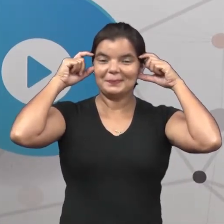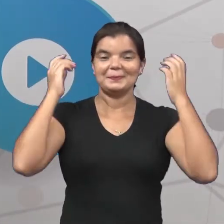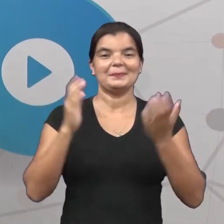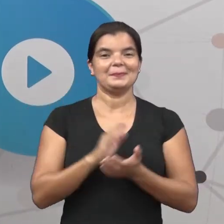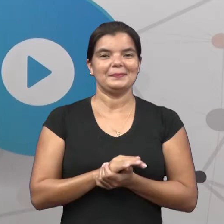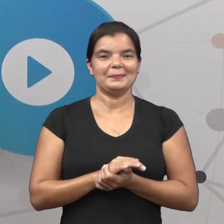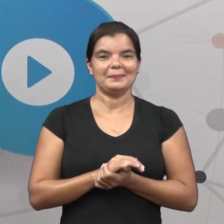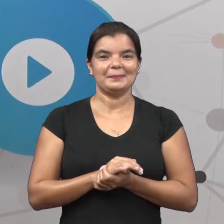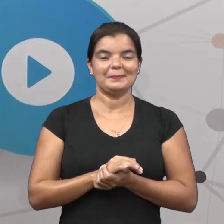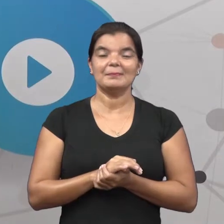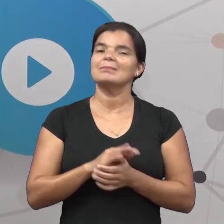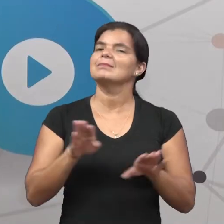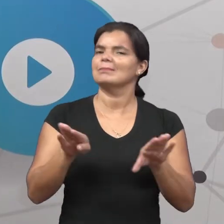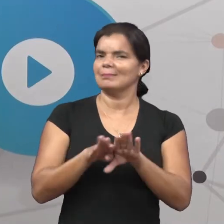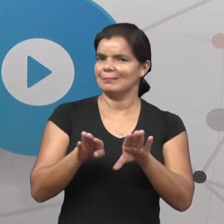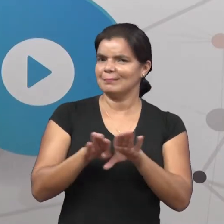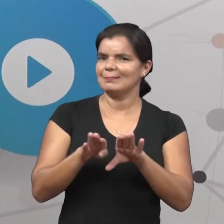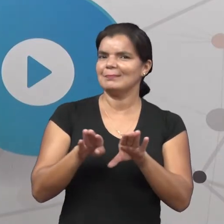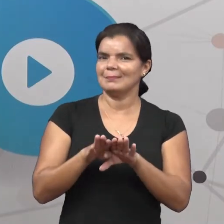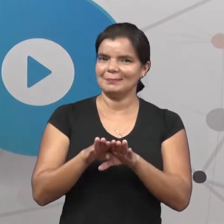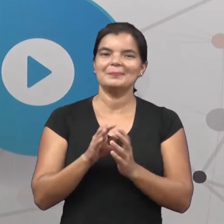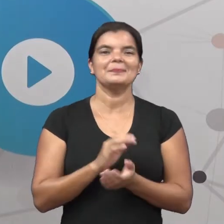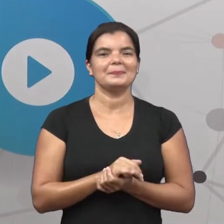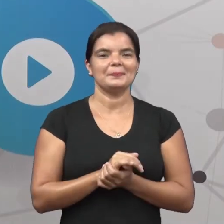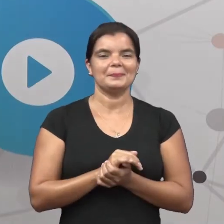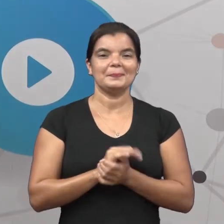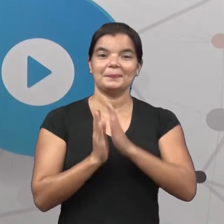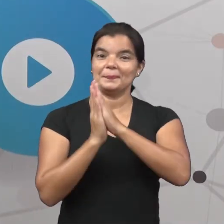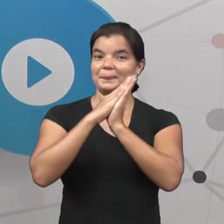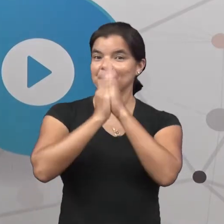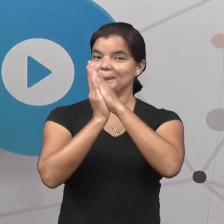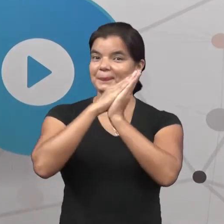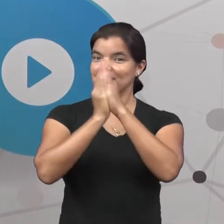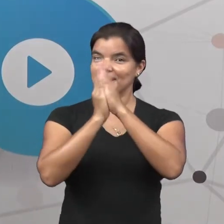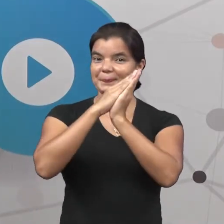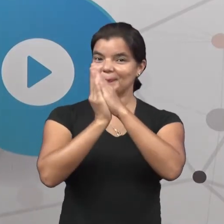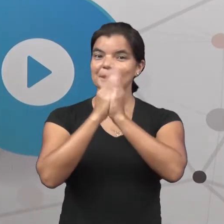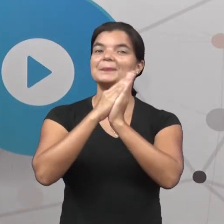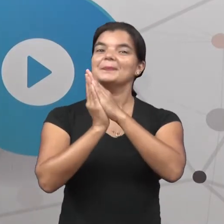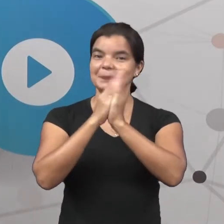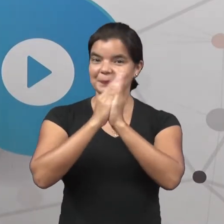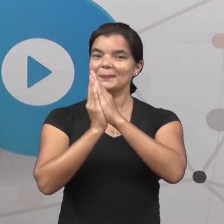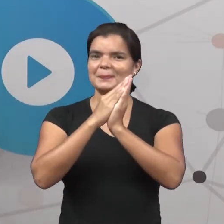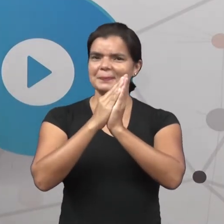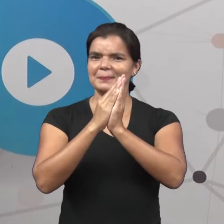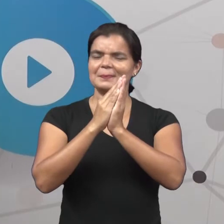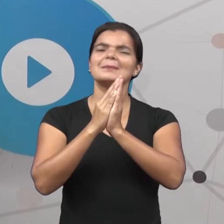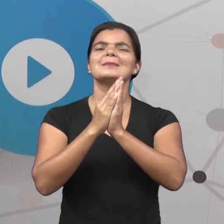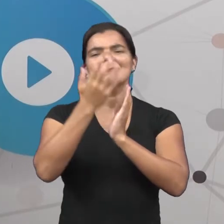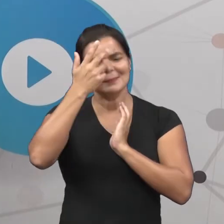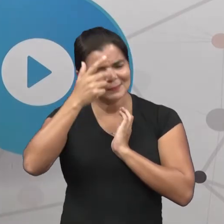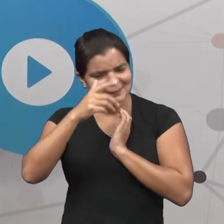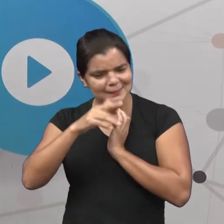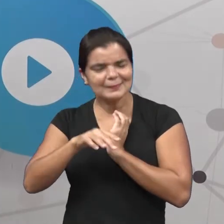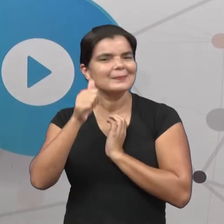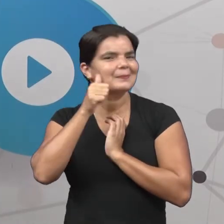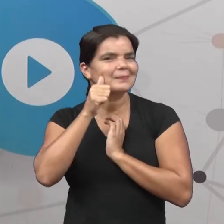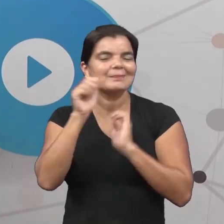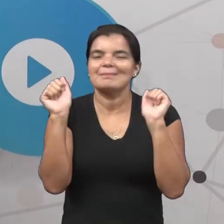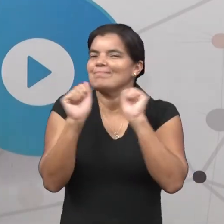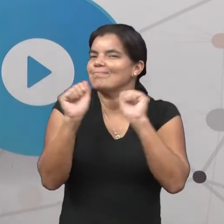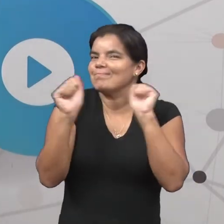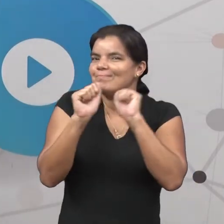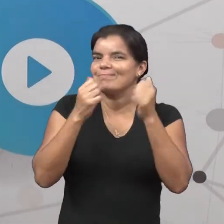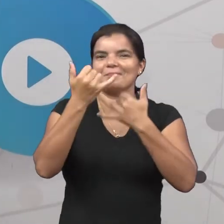Além deles, há também uma boneca. A boneca que as crianças, essas meninas adoram